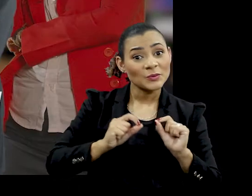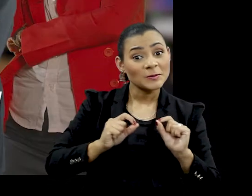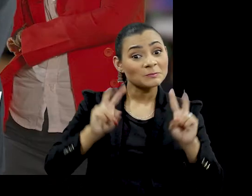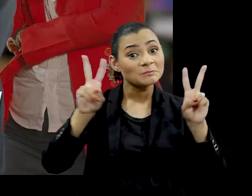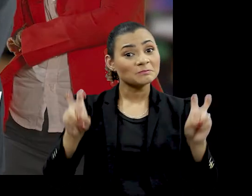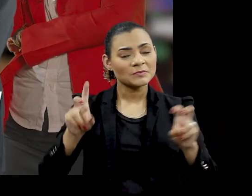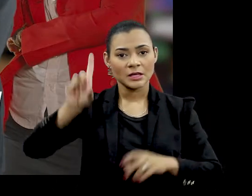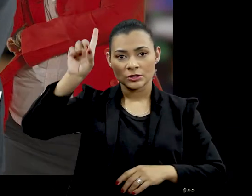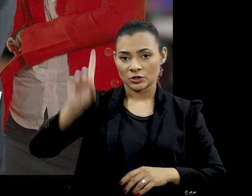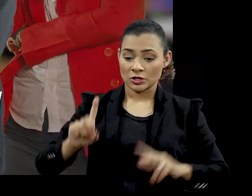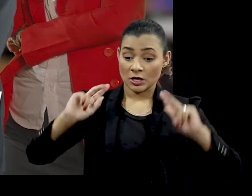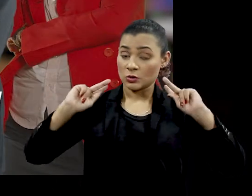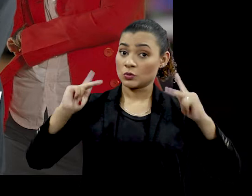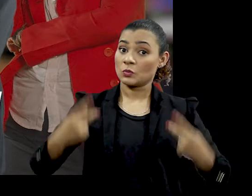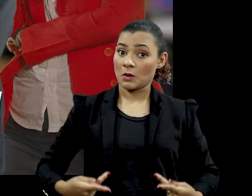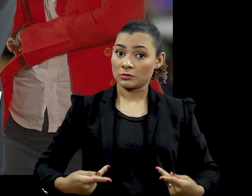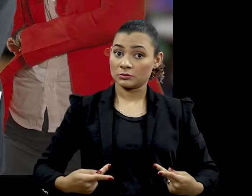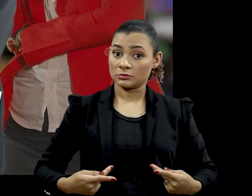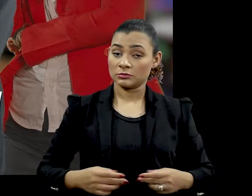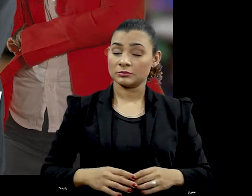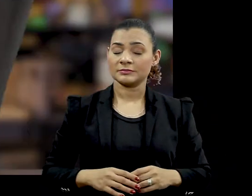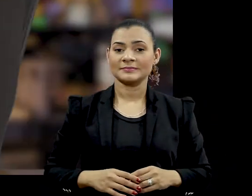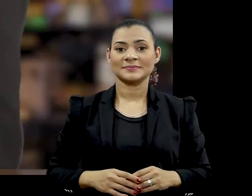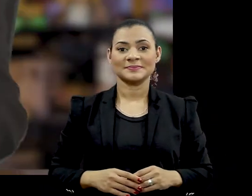direitos humanos